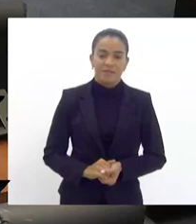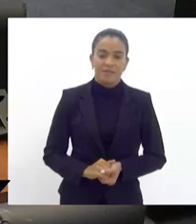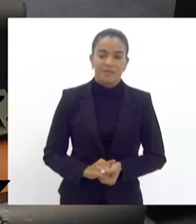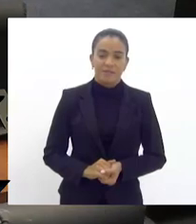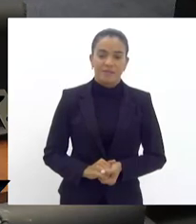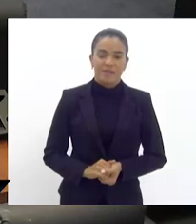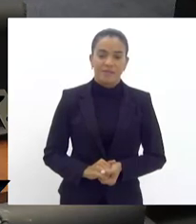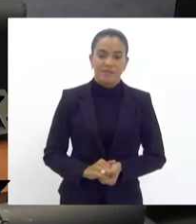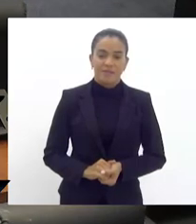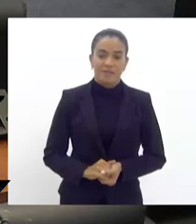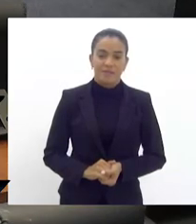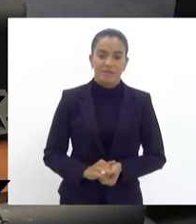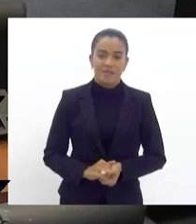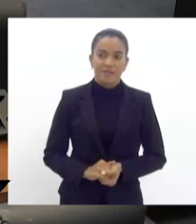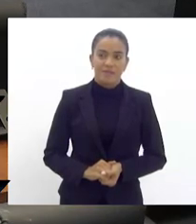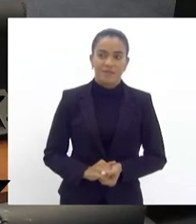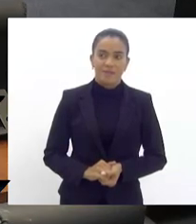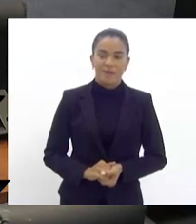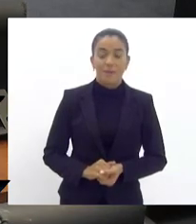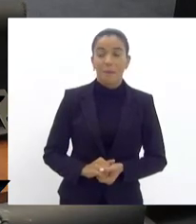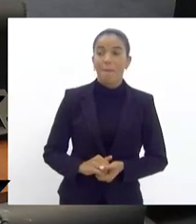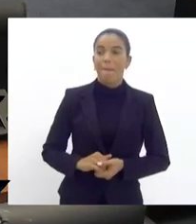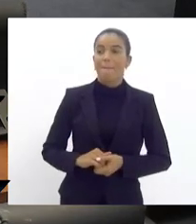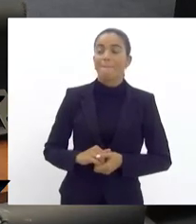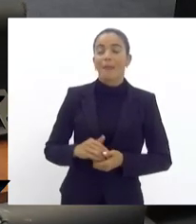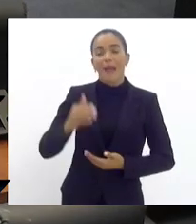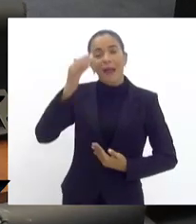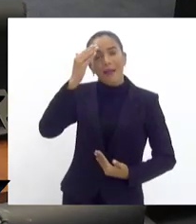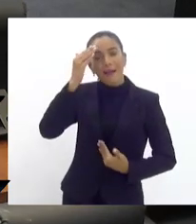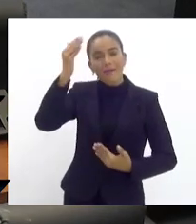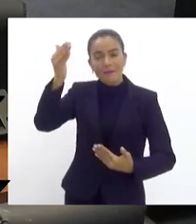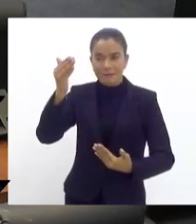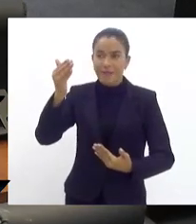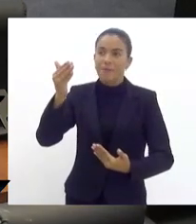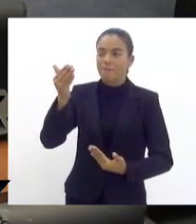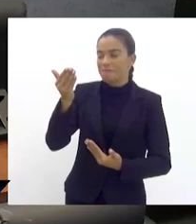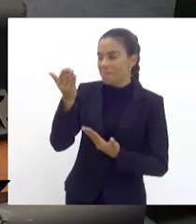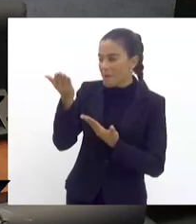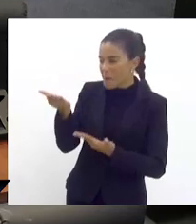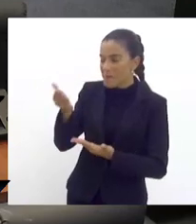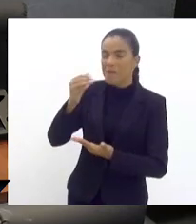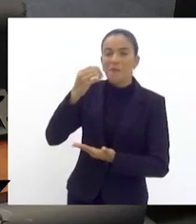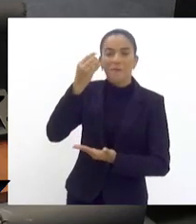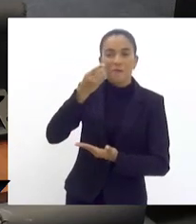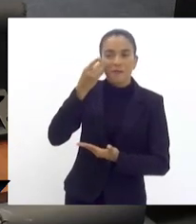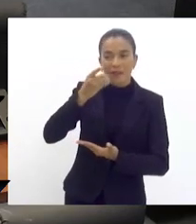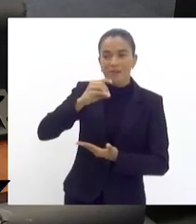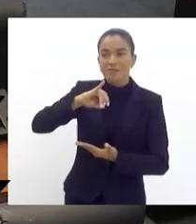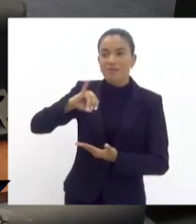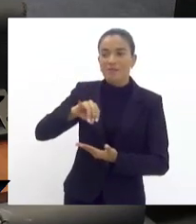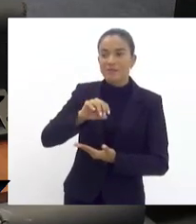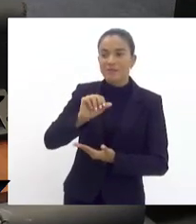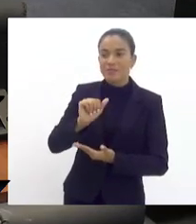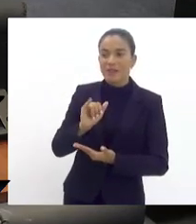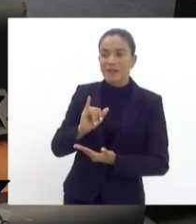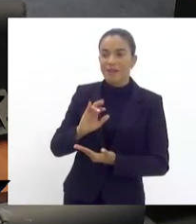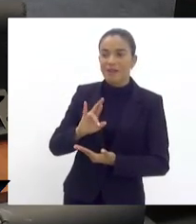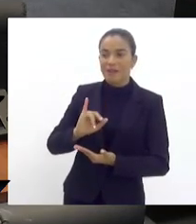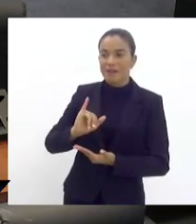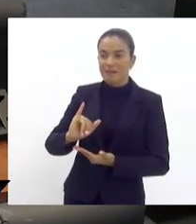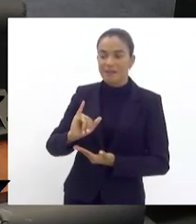deputado Luiz Paulo estava presidindo a sessão ainda há pouco agradecer aí ao nobre deputado Jari que preside o trabalho no dia de hoje